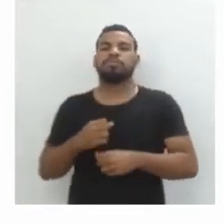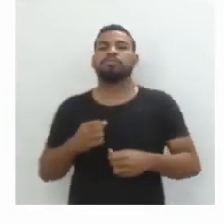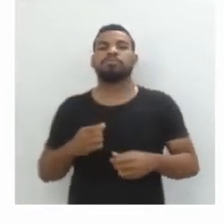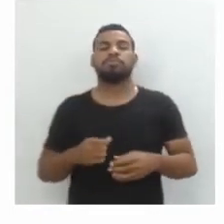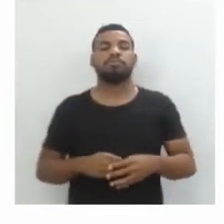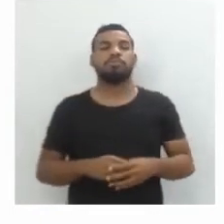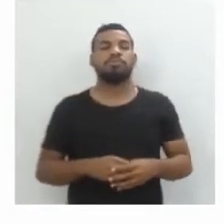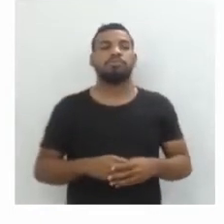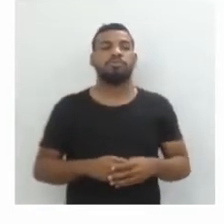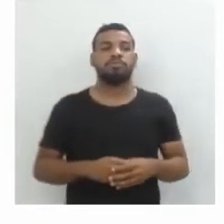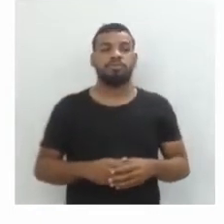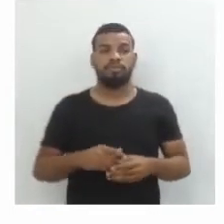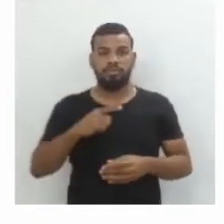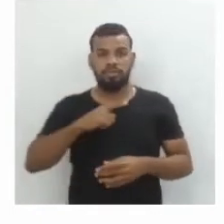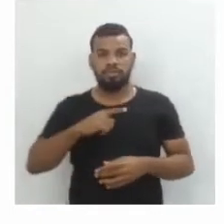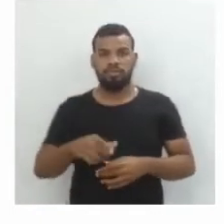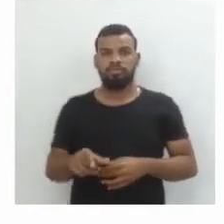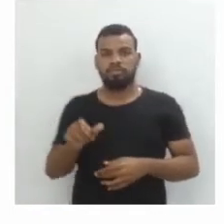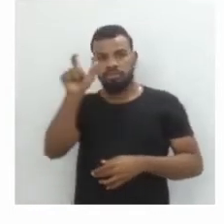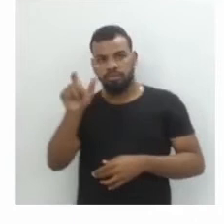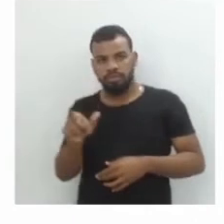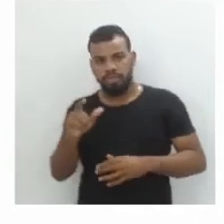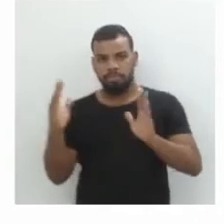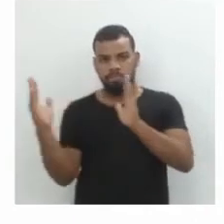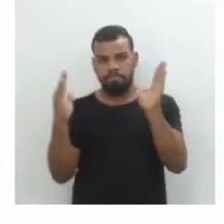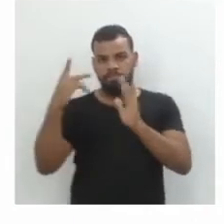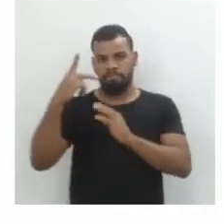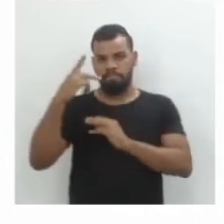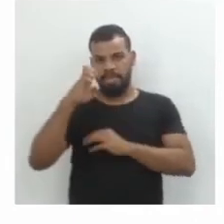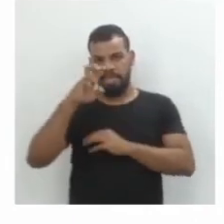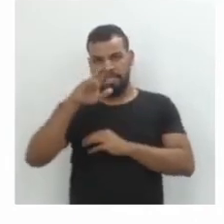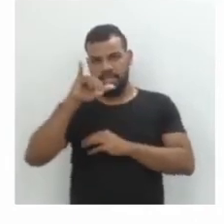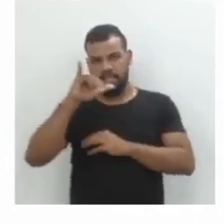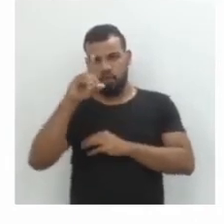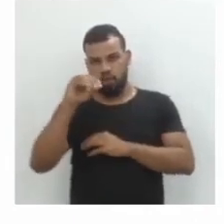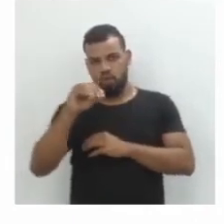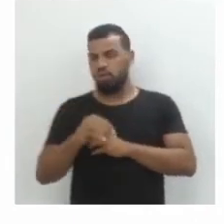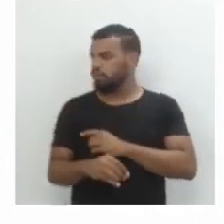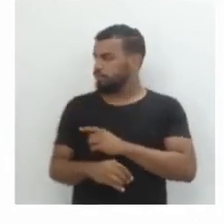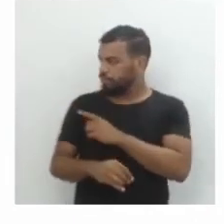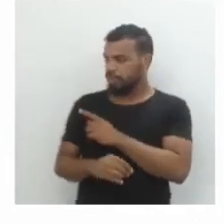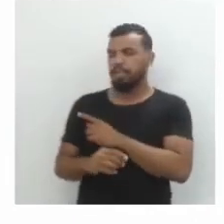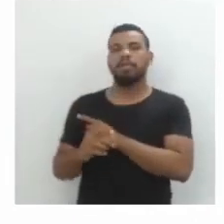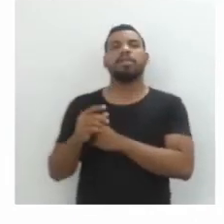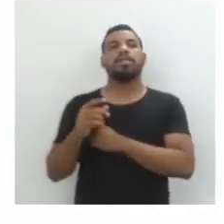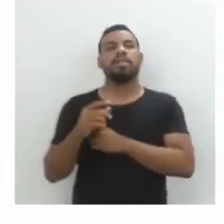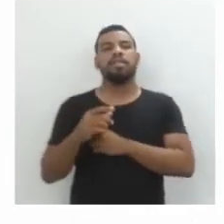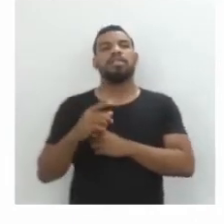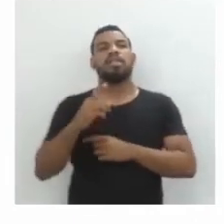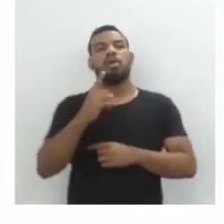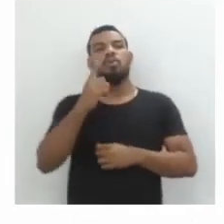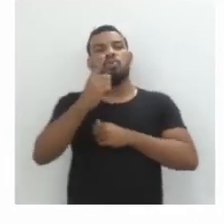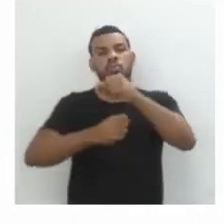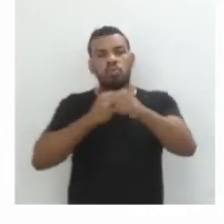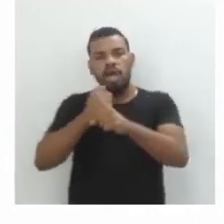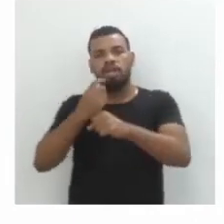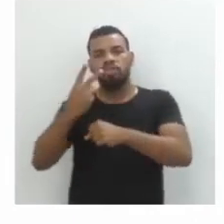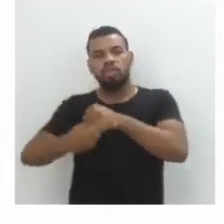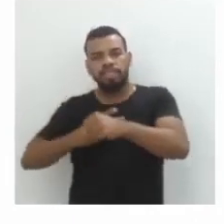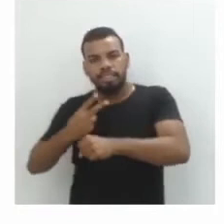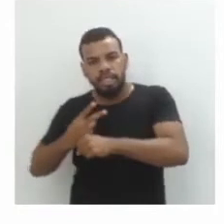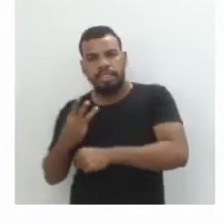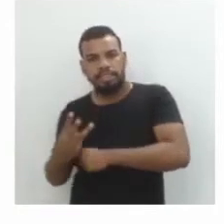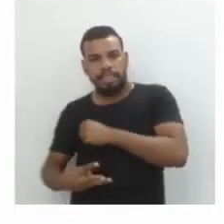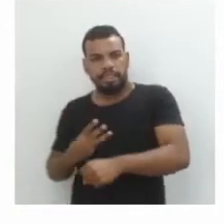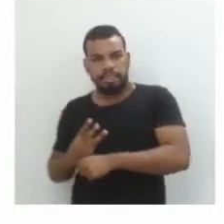Observe aí na coluna que tem período, a gente tem o início, após um ano, após dois anos, três anos, após